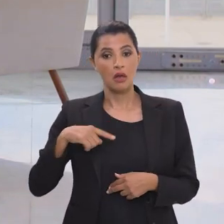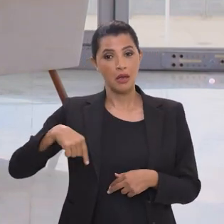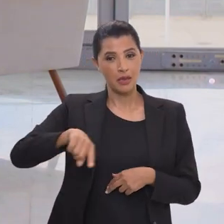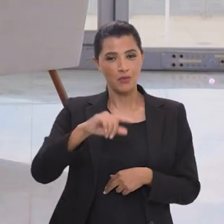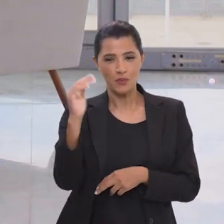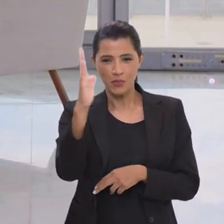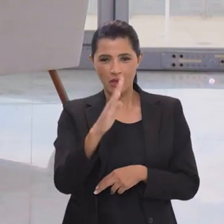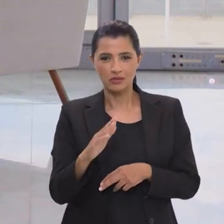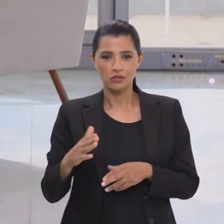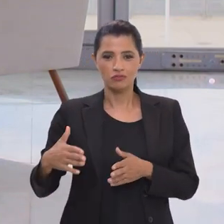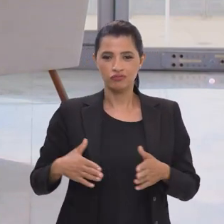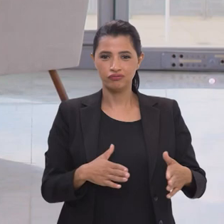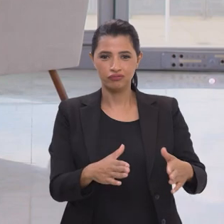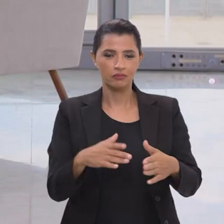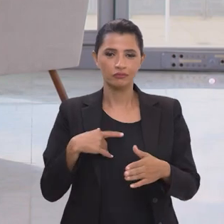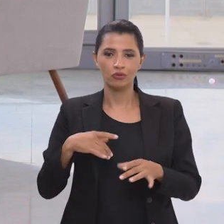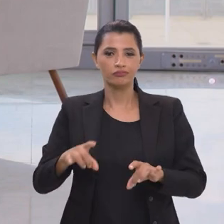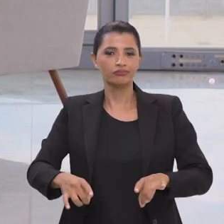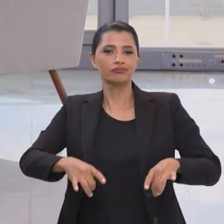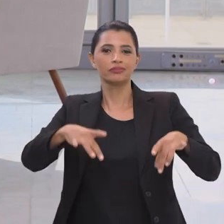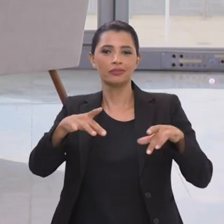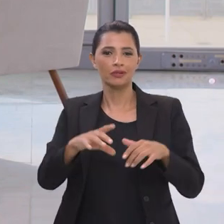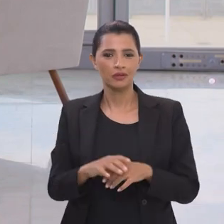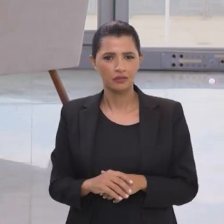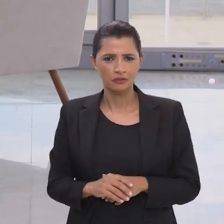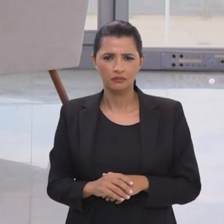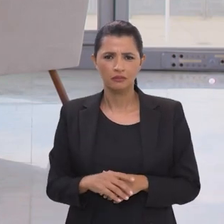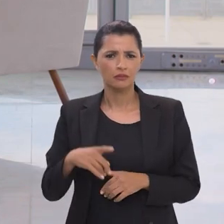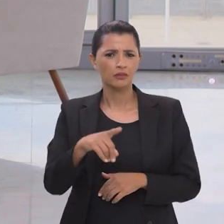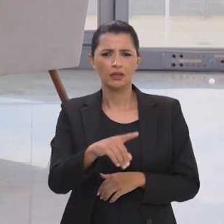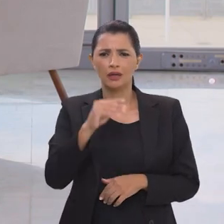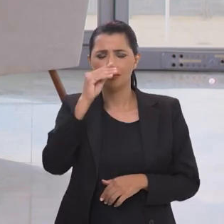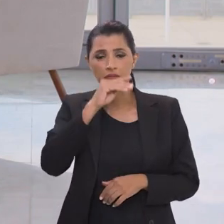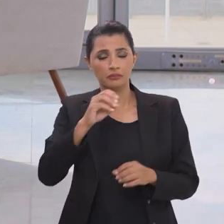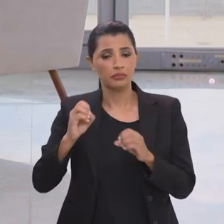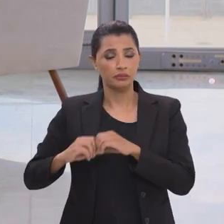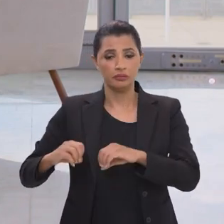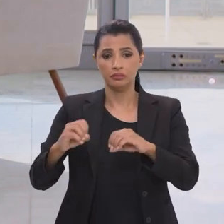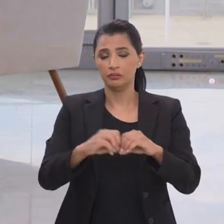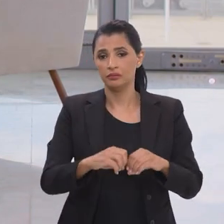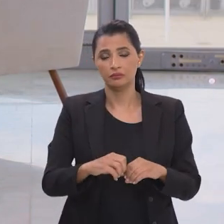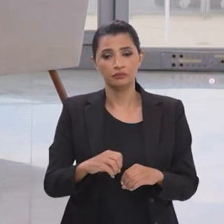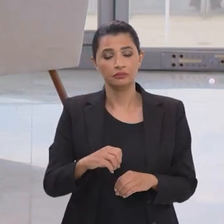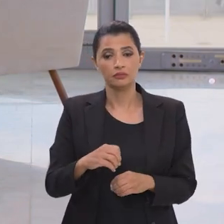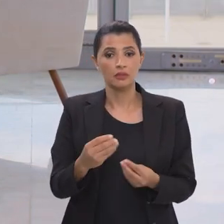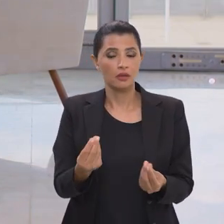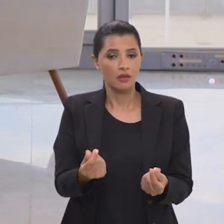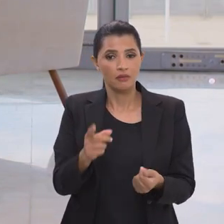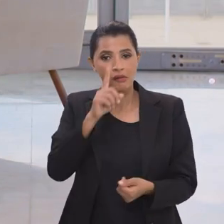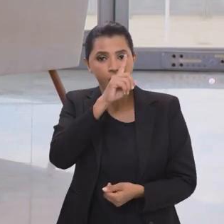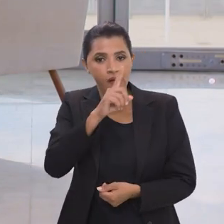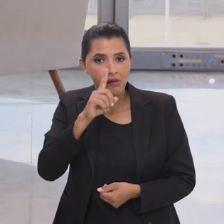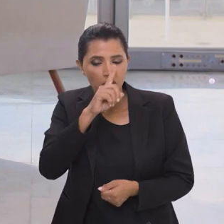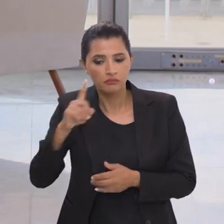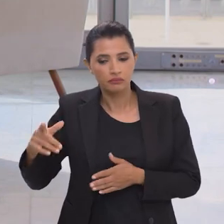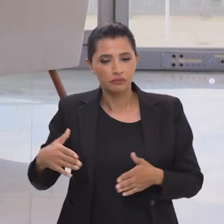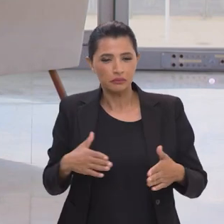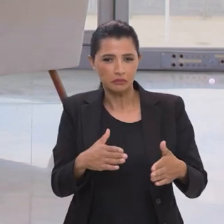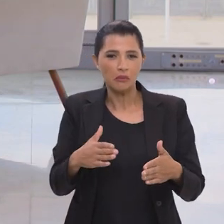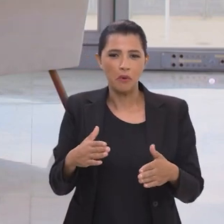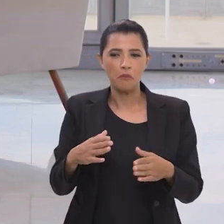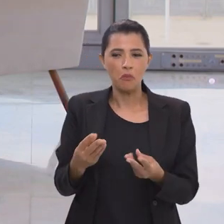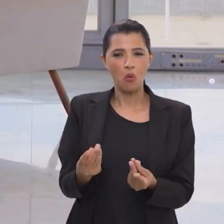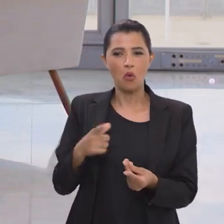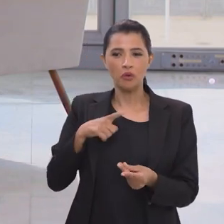rodoviária do Brasil, ela ficou atirada, ela está extremamente precarizada, né, muitas rodovias estavam